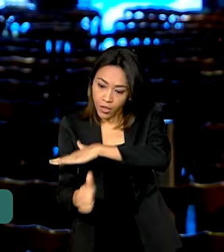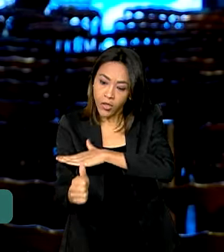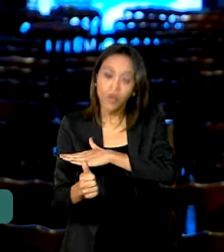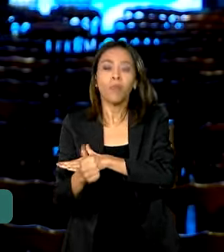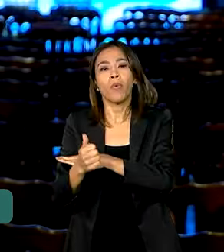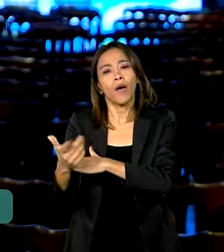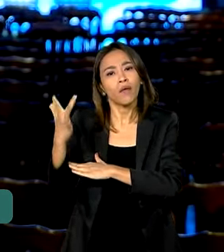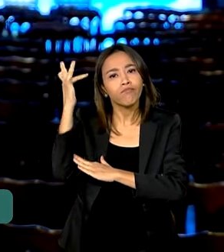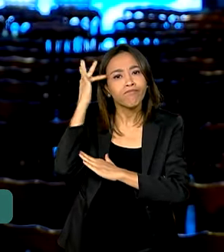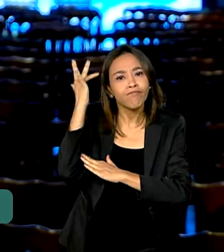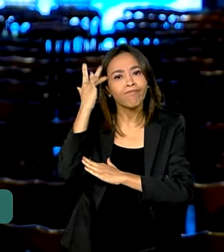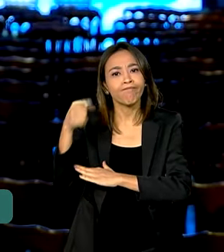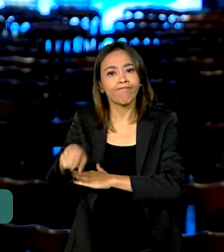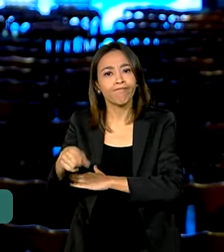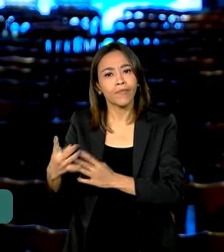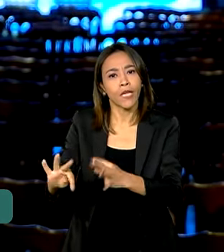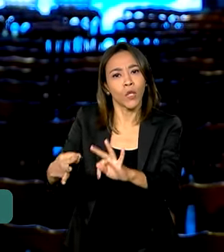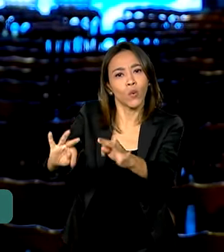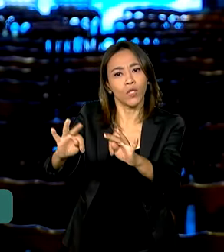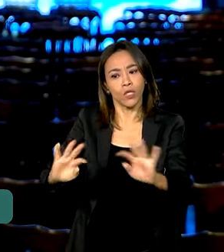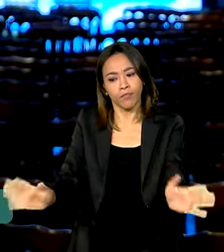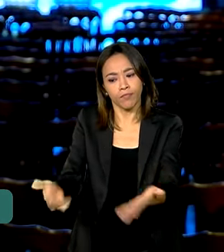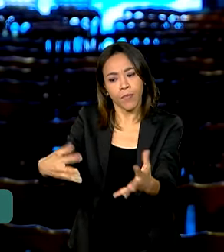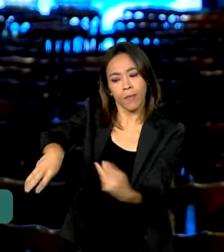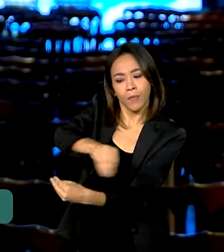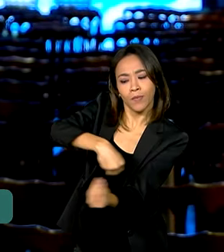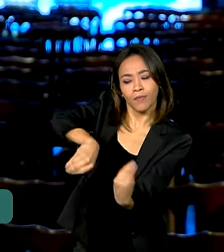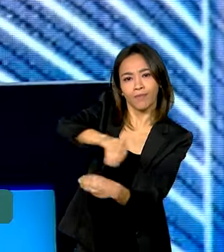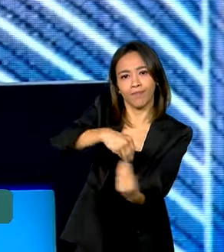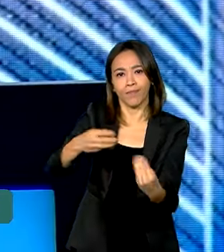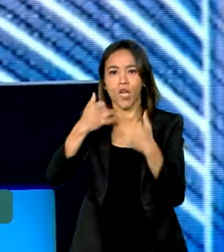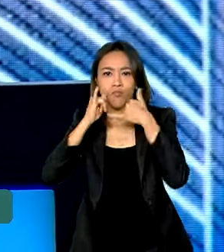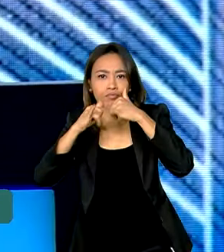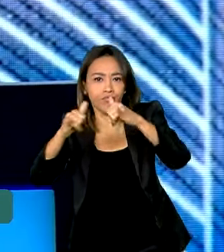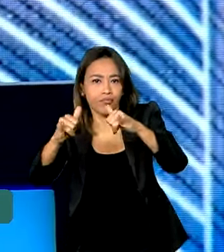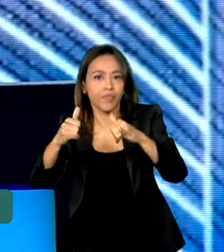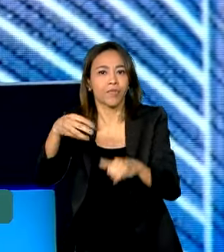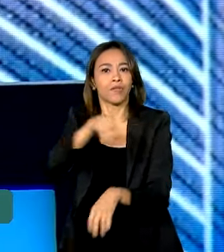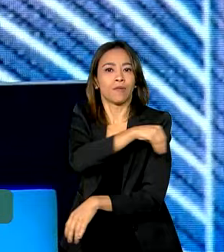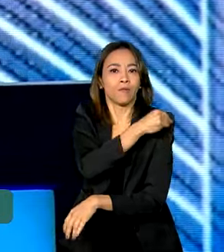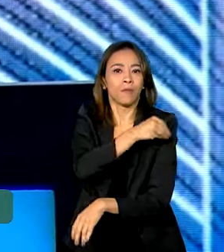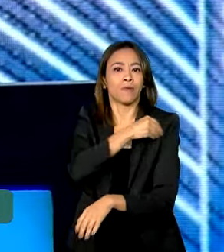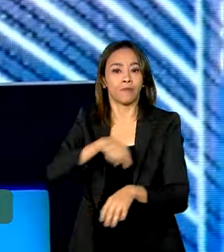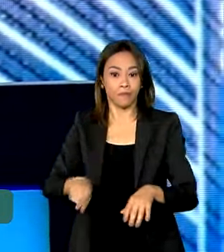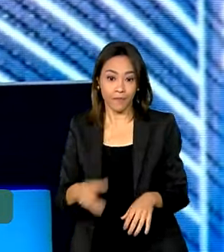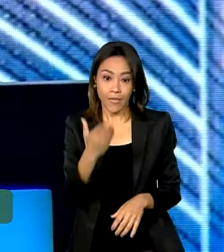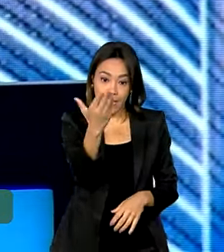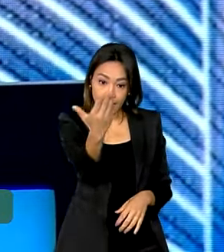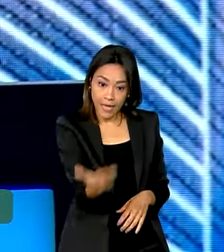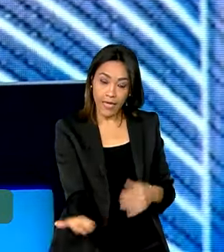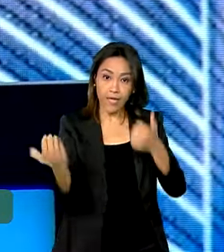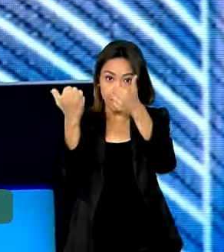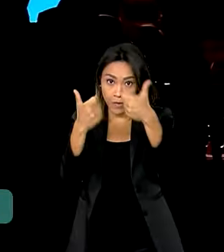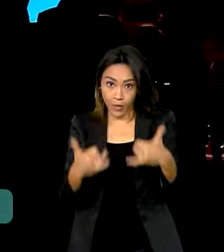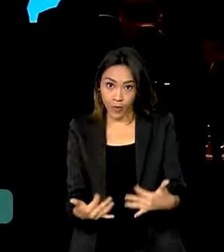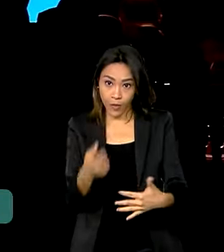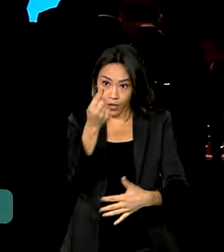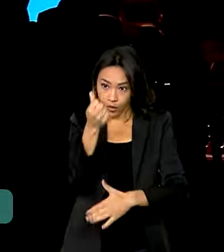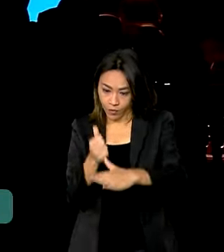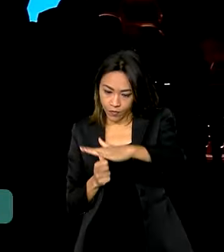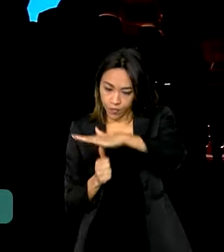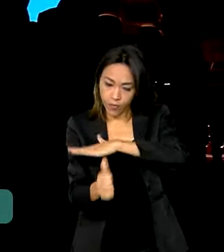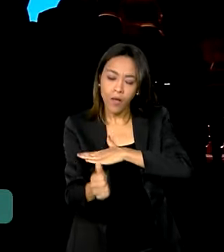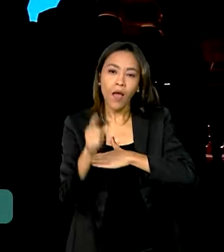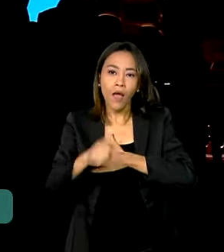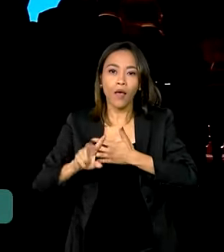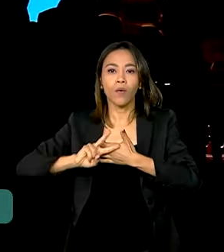produção, para fabricar veículos híbridos e elétricos. O presidente Lula destacou que os investimentos são resultado